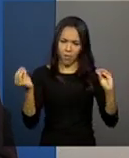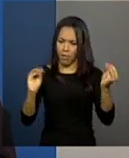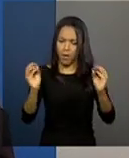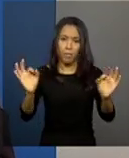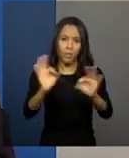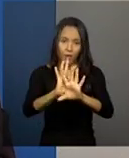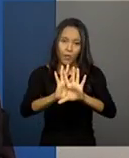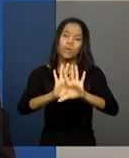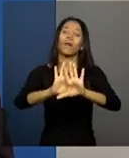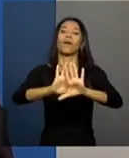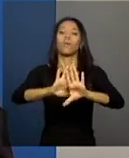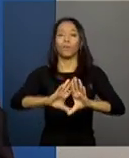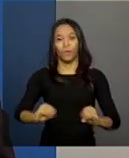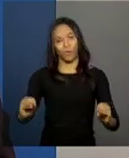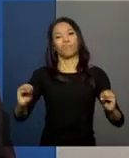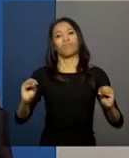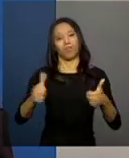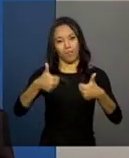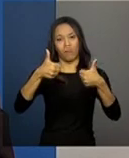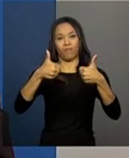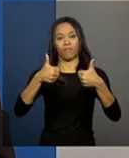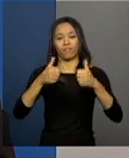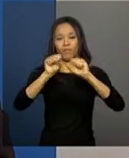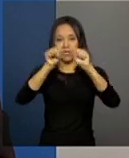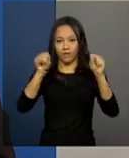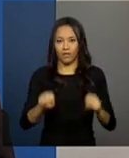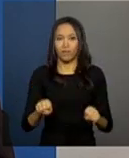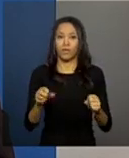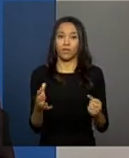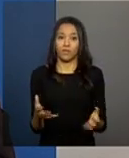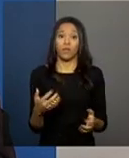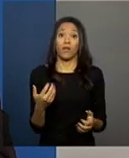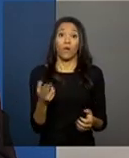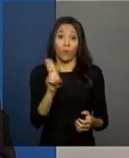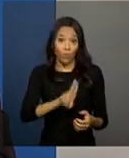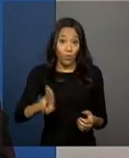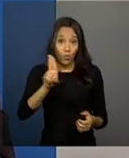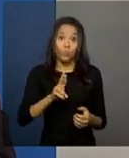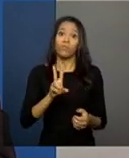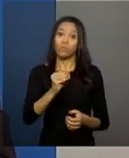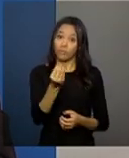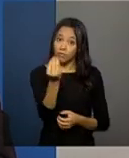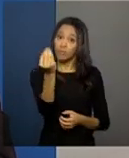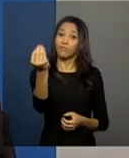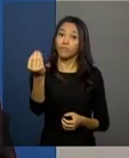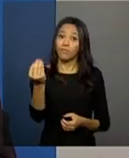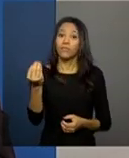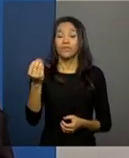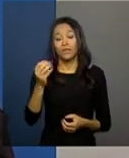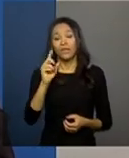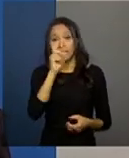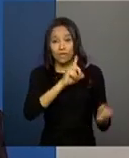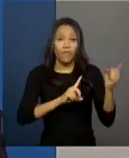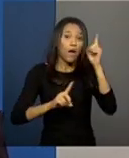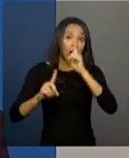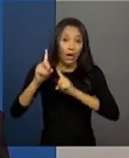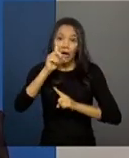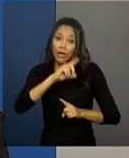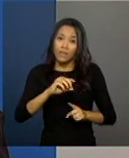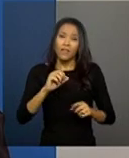Então, o uso, acho que foi bastante grande, e as falhas, são as falhas nossas de